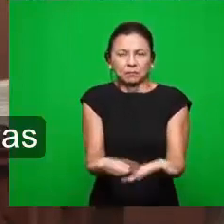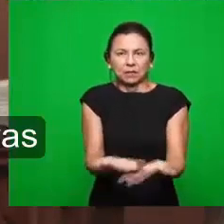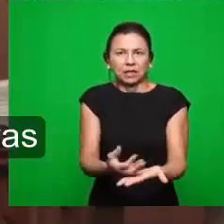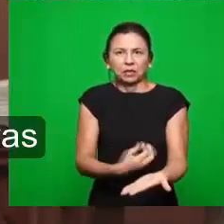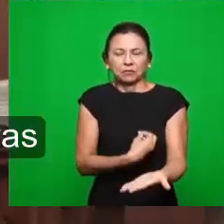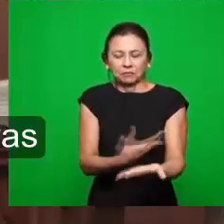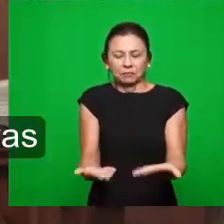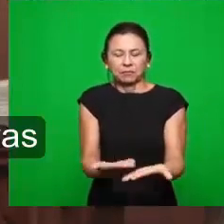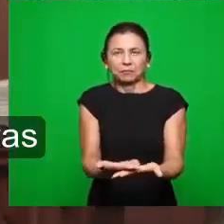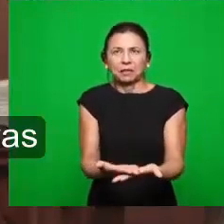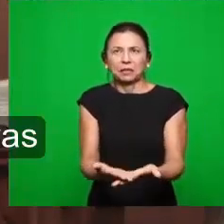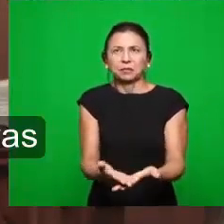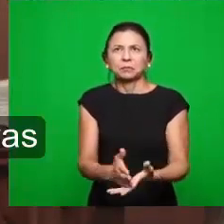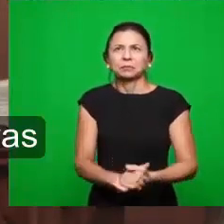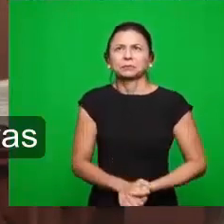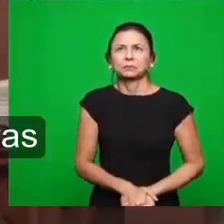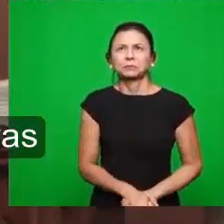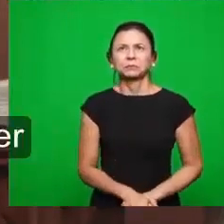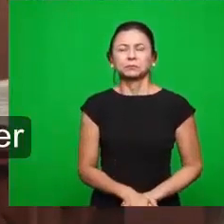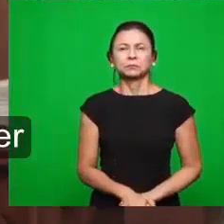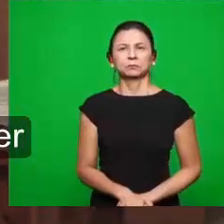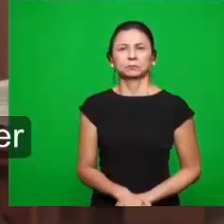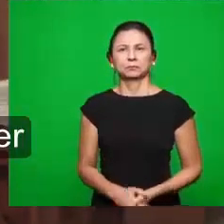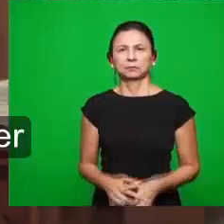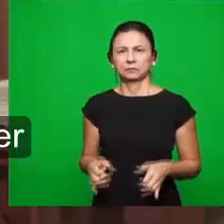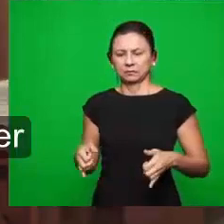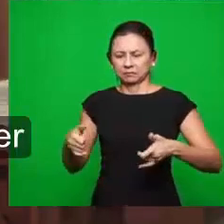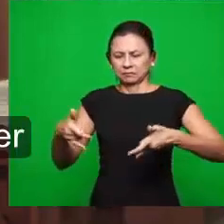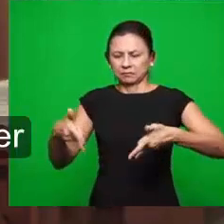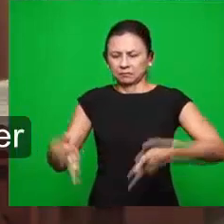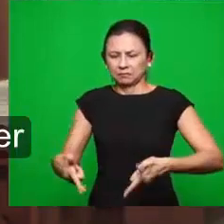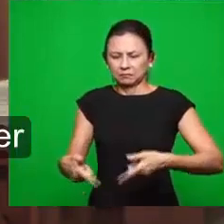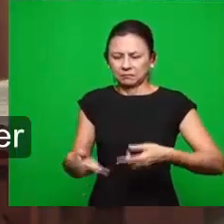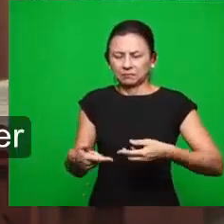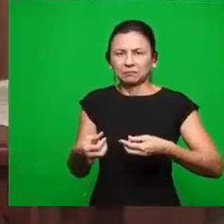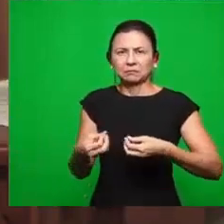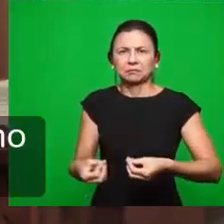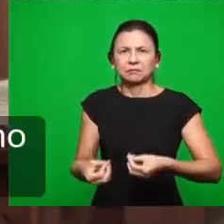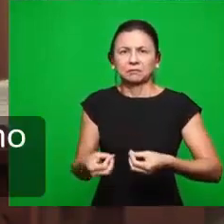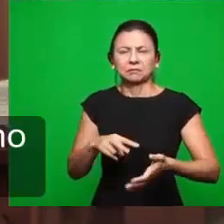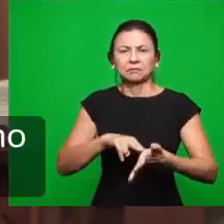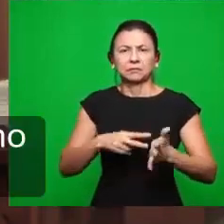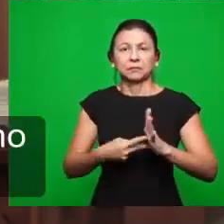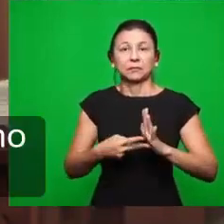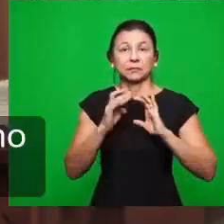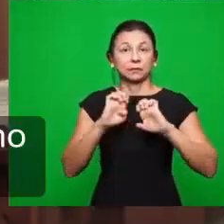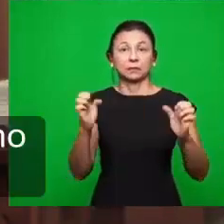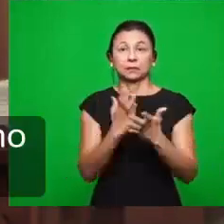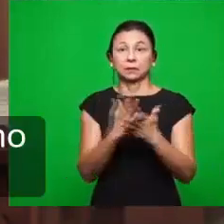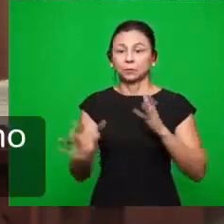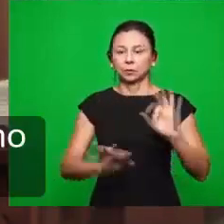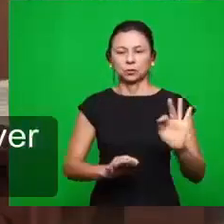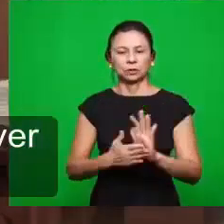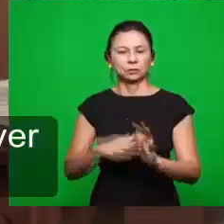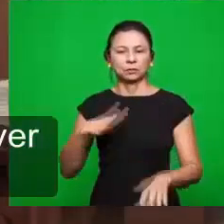Botou na cama, aqui, vida. Foi falta de ânimo. A evangelização acabou. O projeto de salvação